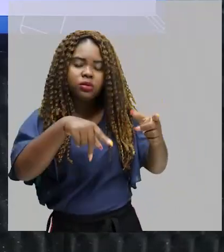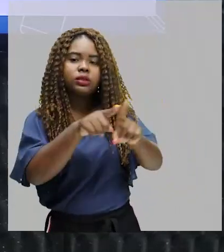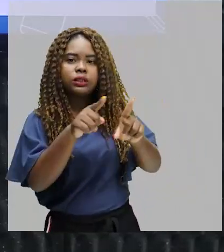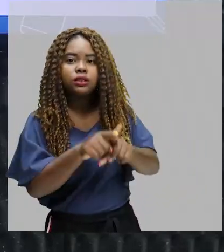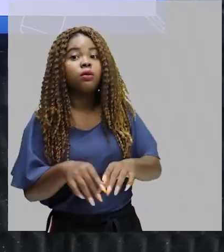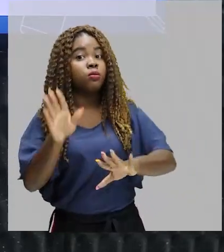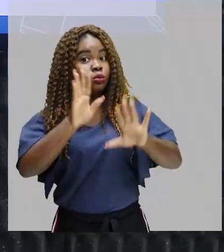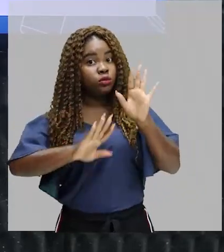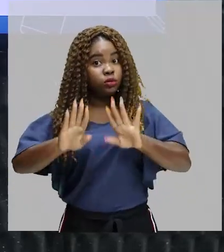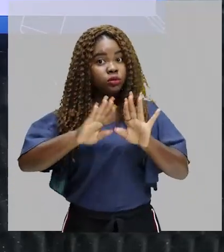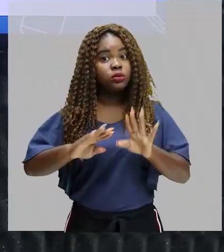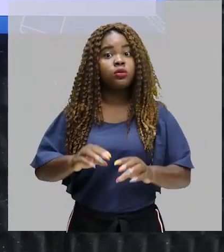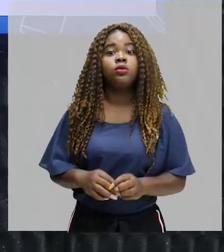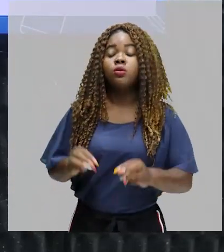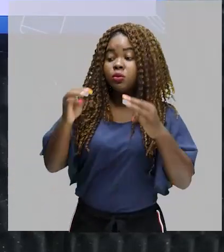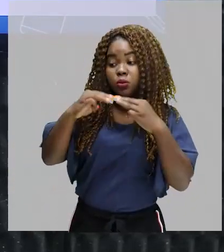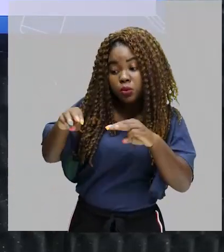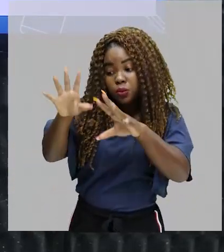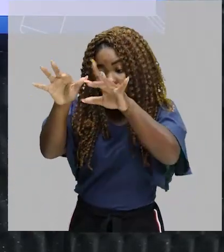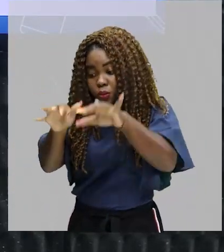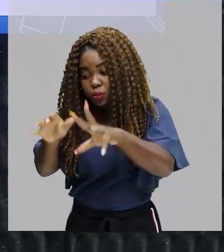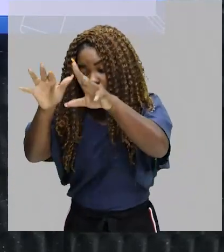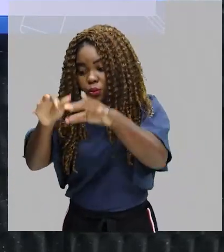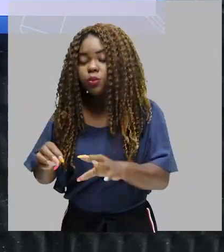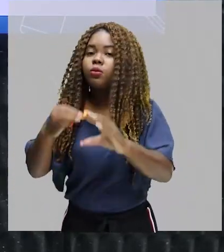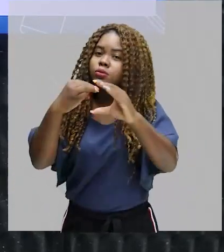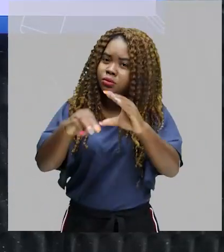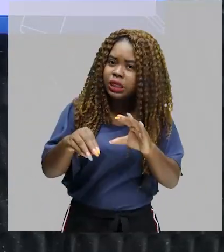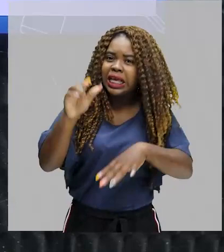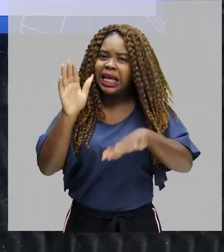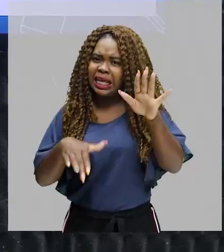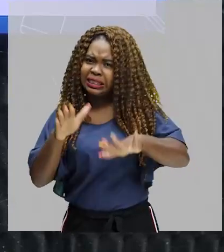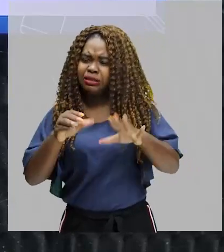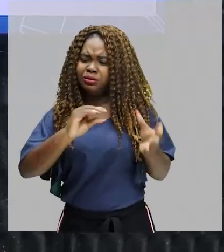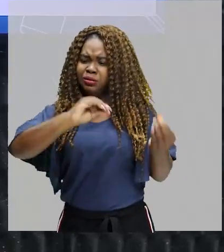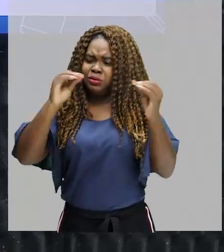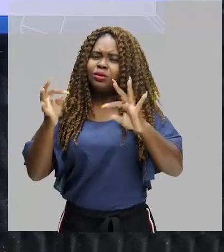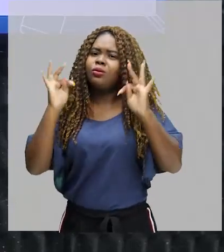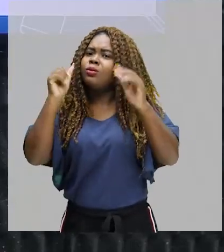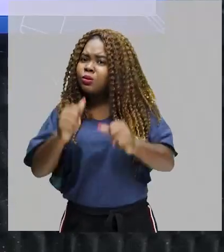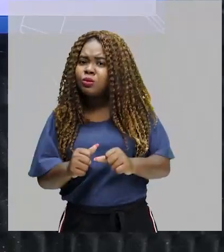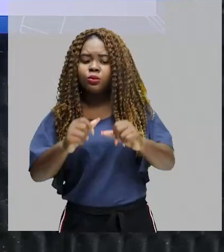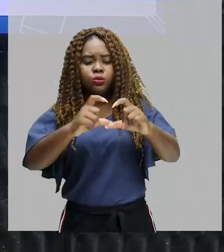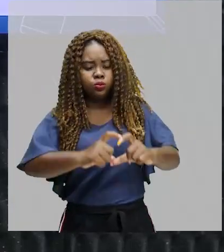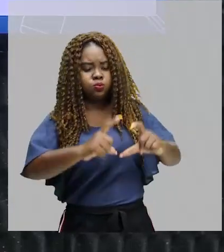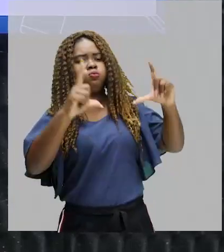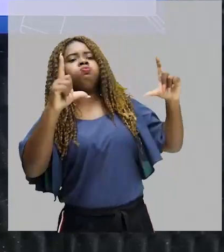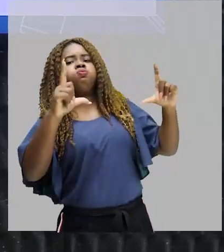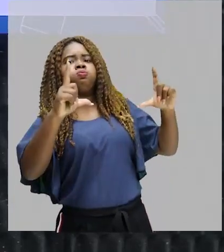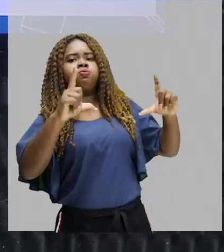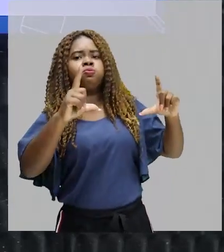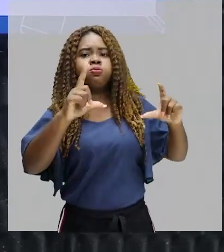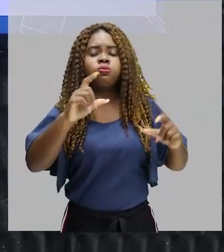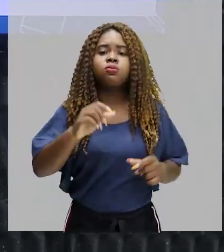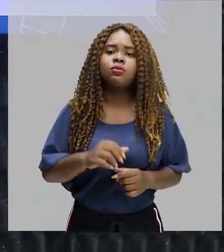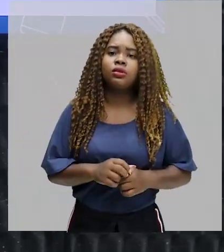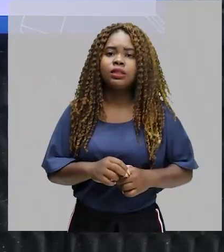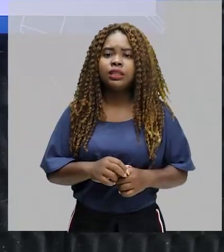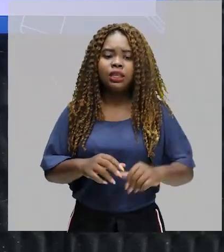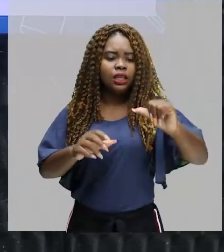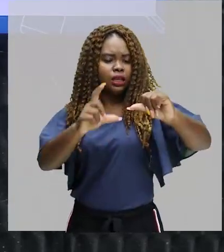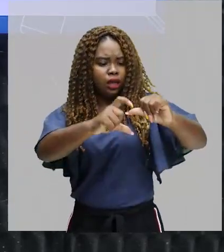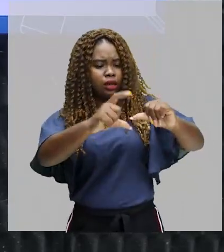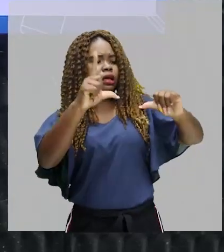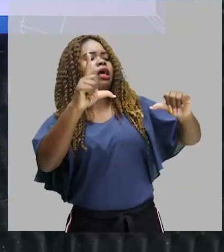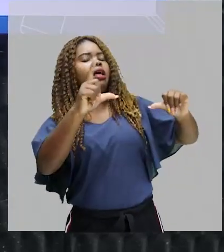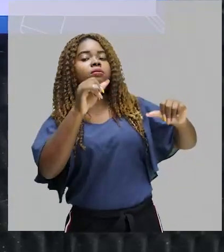mensagens, quando vocês estiverem escrevendo um e-mail. Às vezes, quando você coloca tudo em letra maiúscula, dá a ideia de que você está gritando com